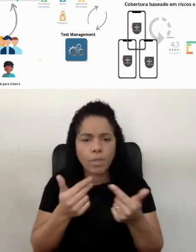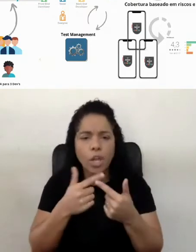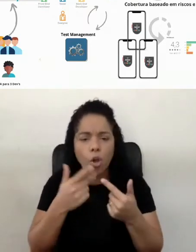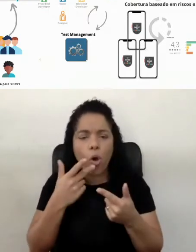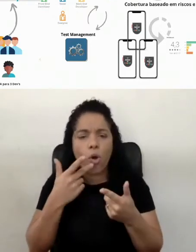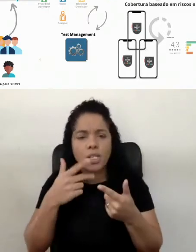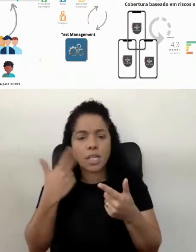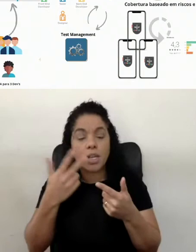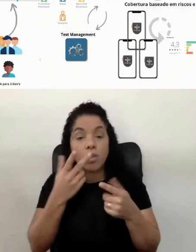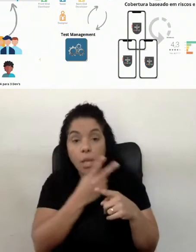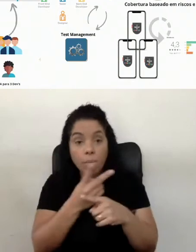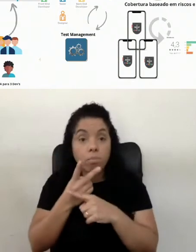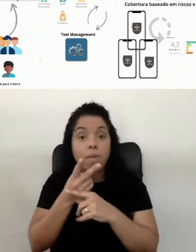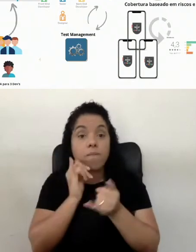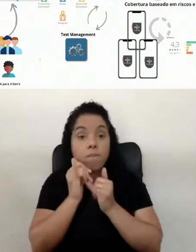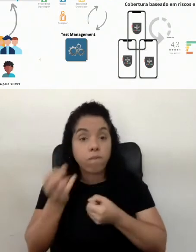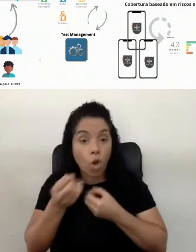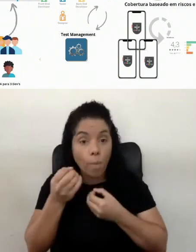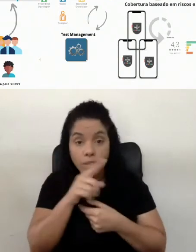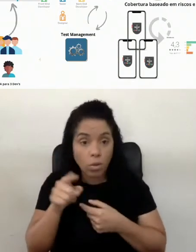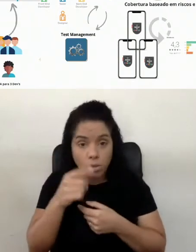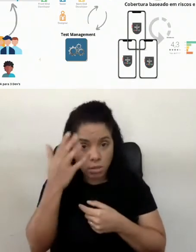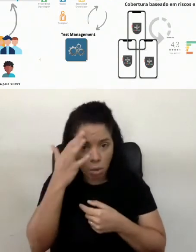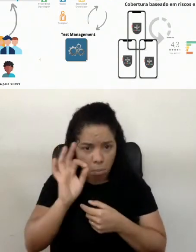poder entender quem não tem essa clareza.